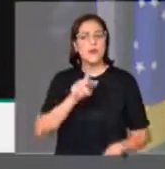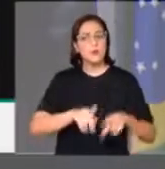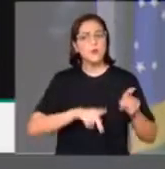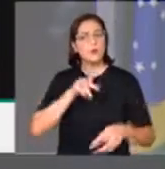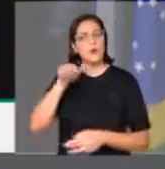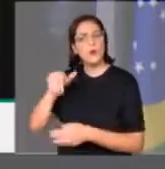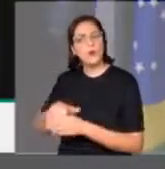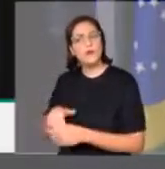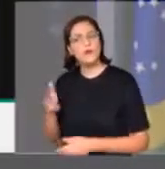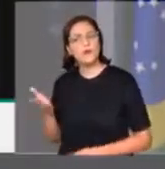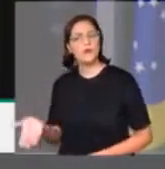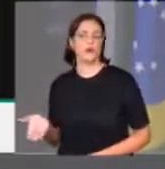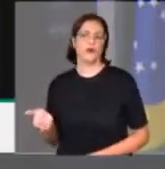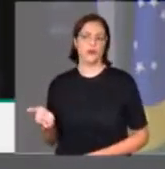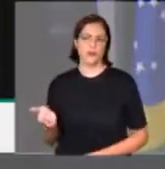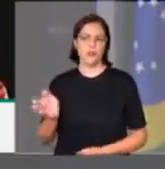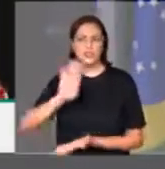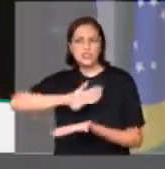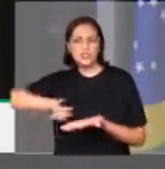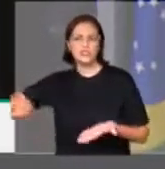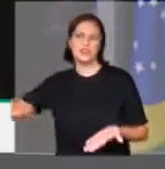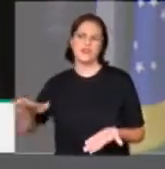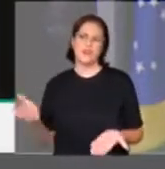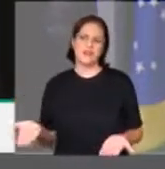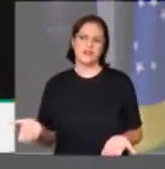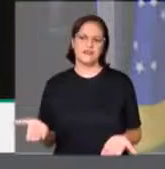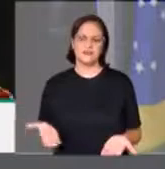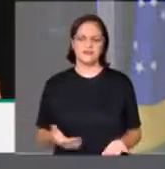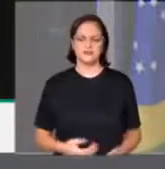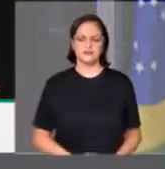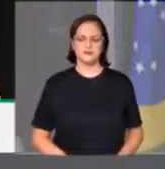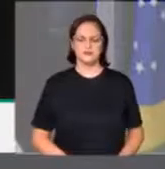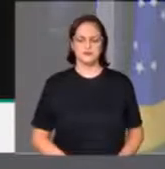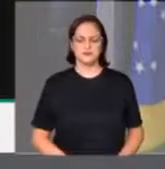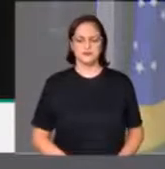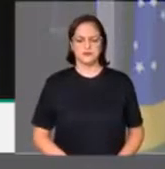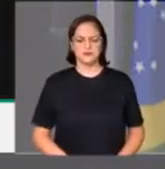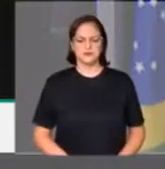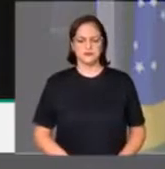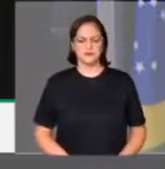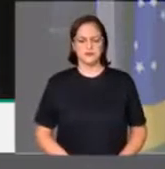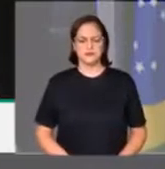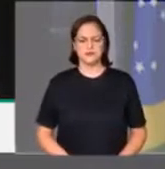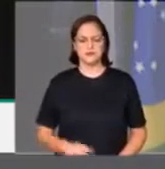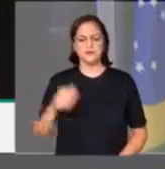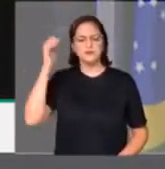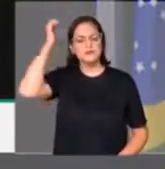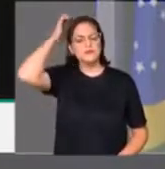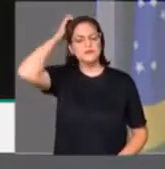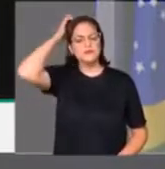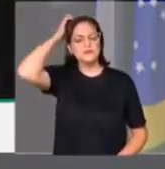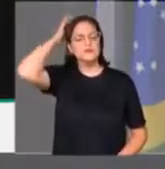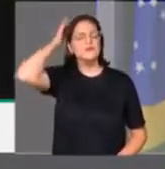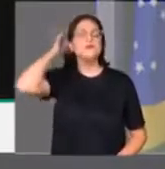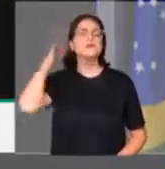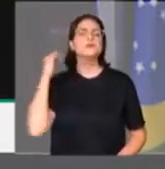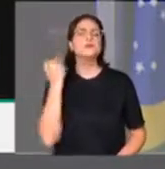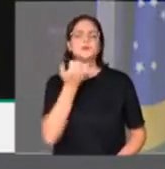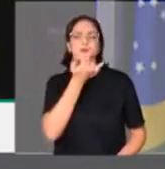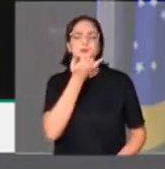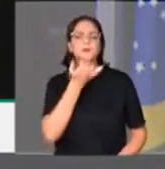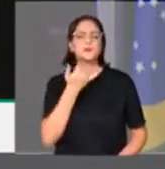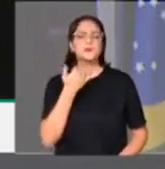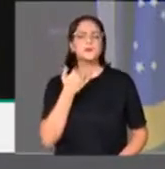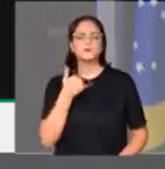do que o que viveu aqui, a nossa ex-presidenta, inclusive fazia parte de oposição à presidenta Dilma, queria trazer um elemento